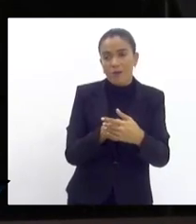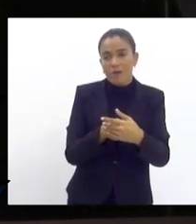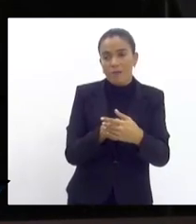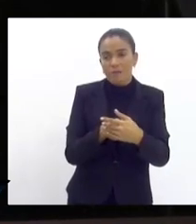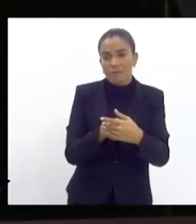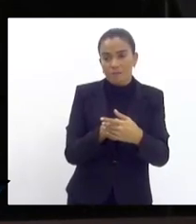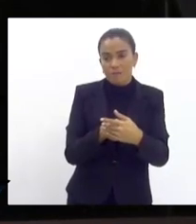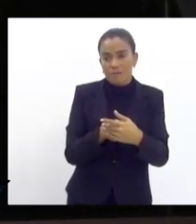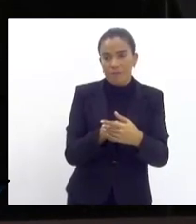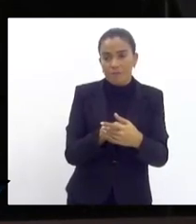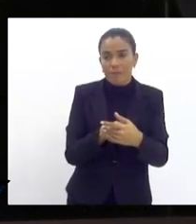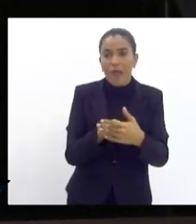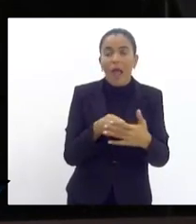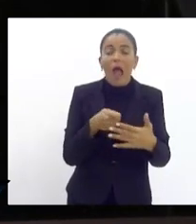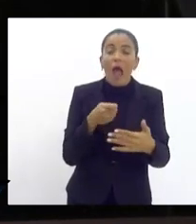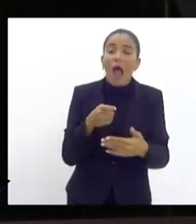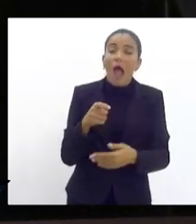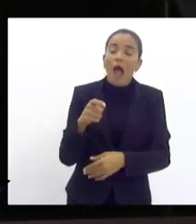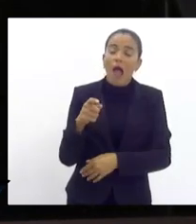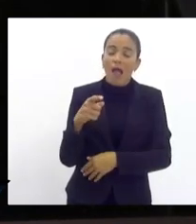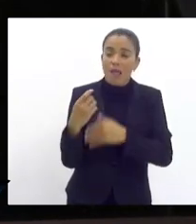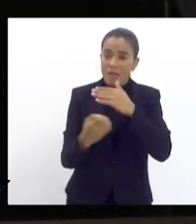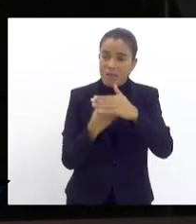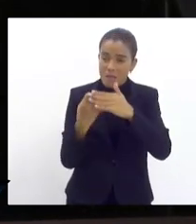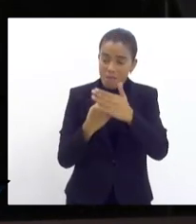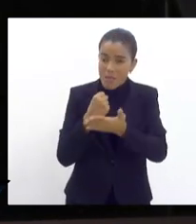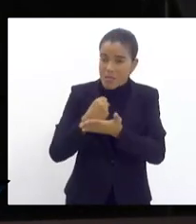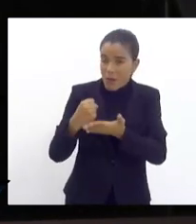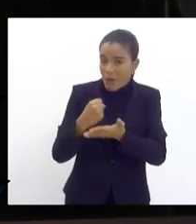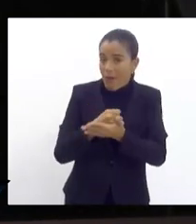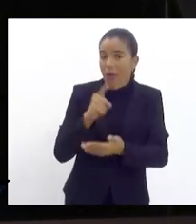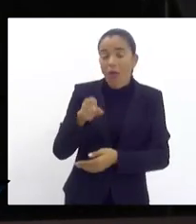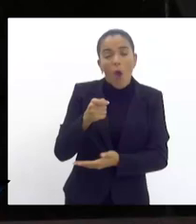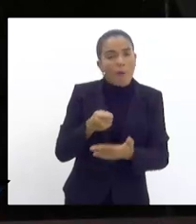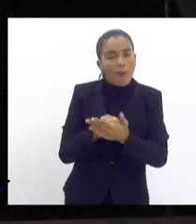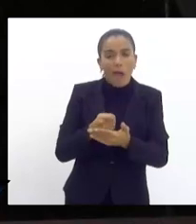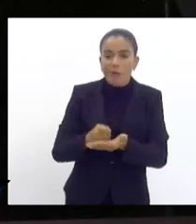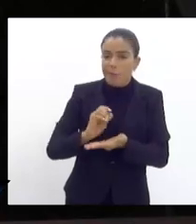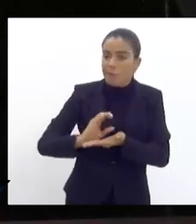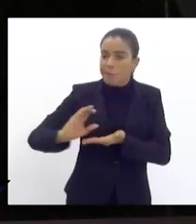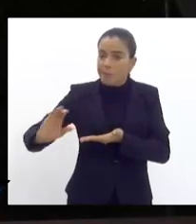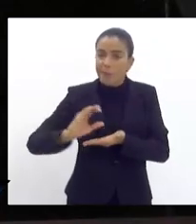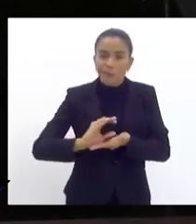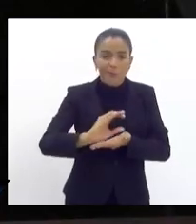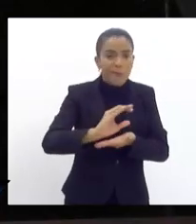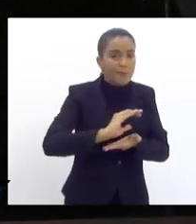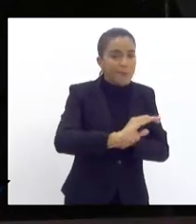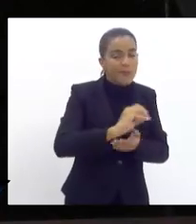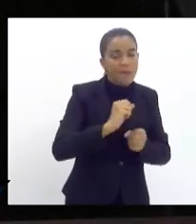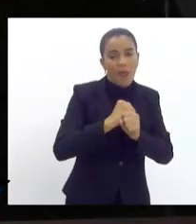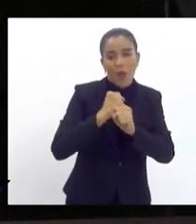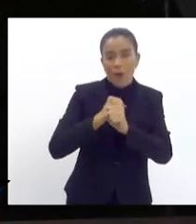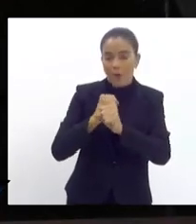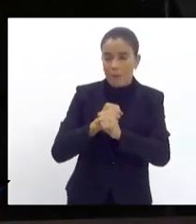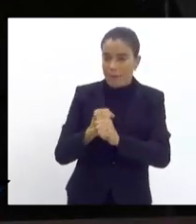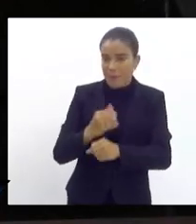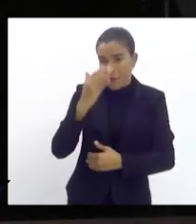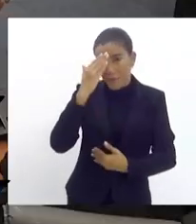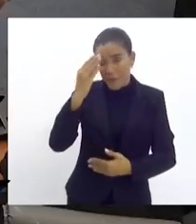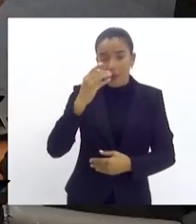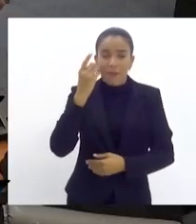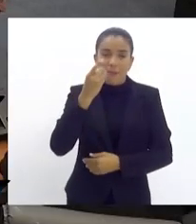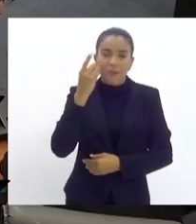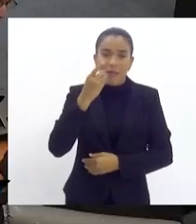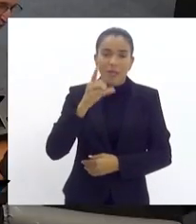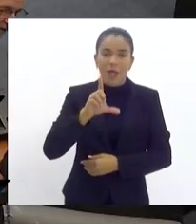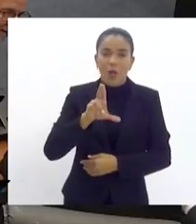estou tomando o seu tempo a concessionária vai ser obrigada a repassar para cada município o valor do que foi executado na obra desculpa Marcelo obrigado deputada